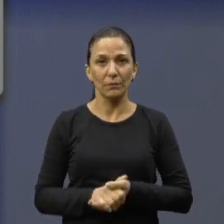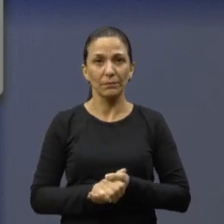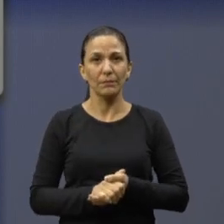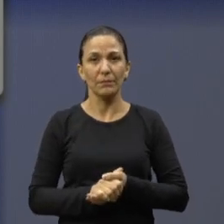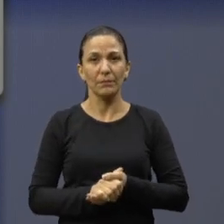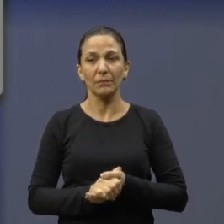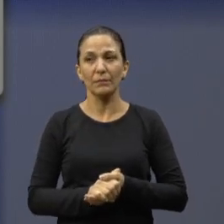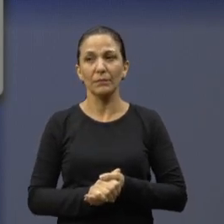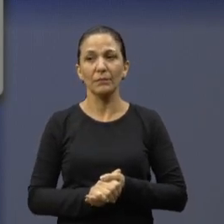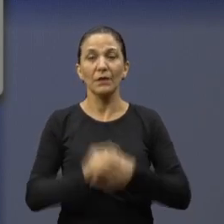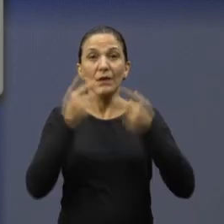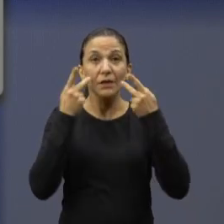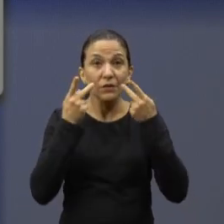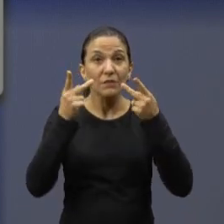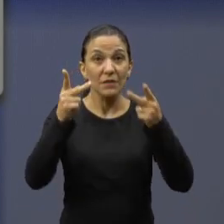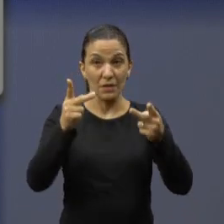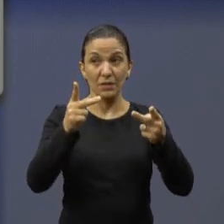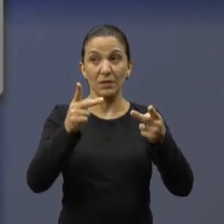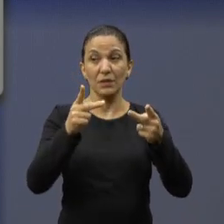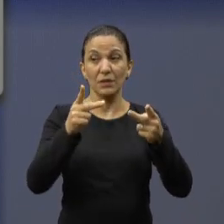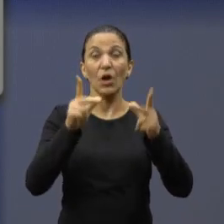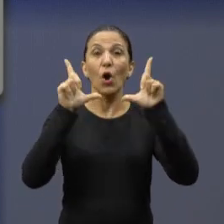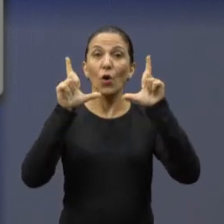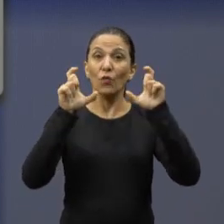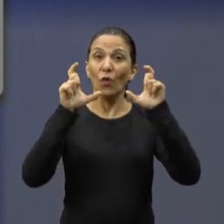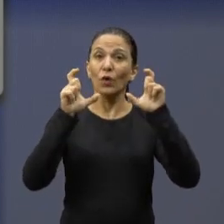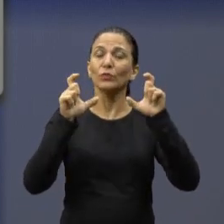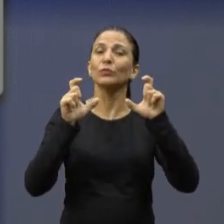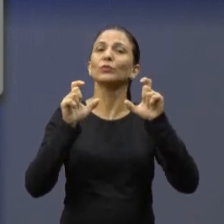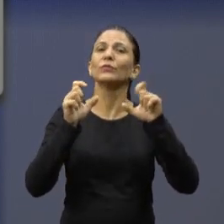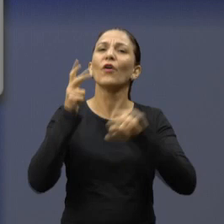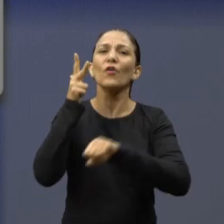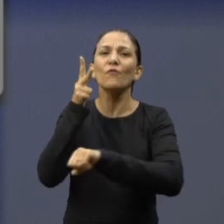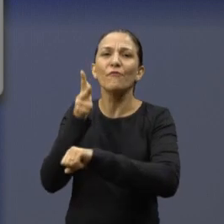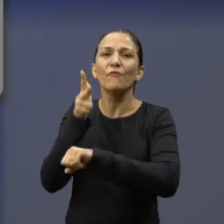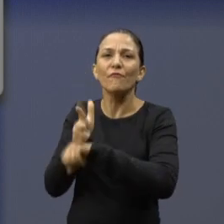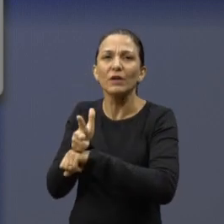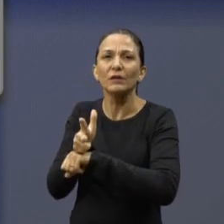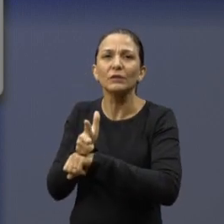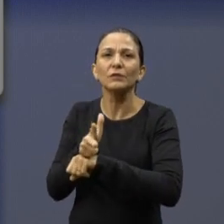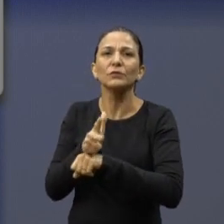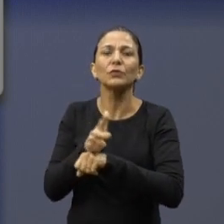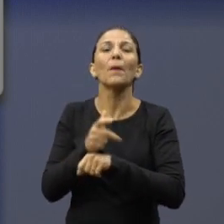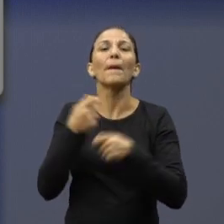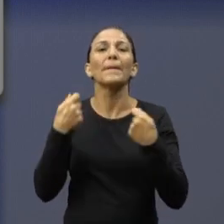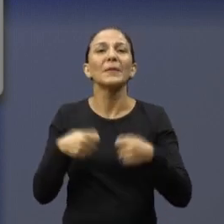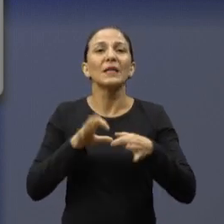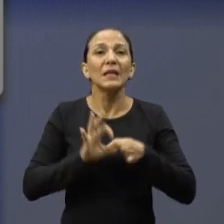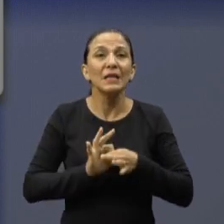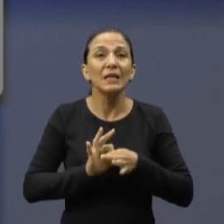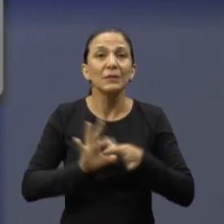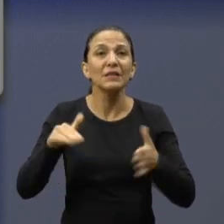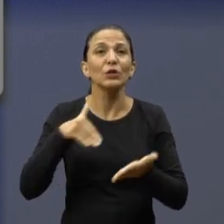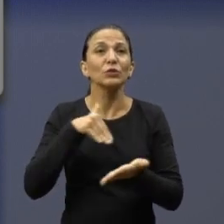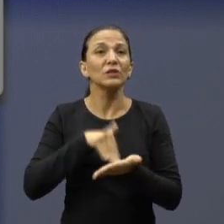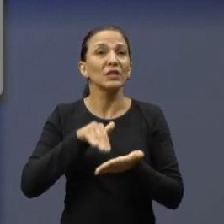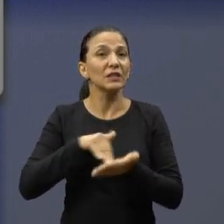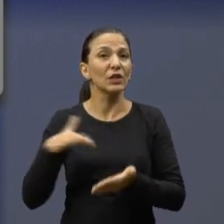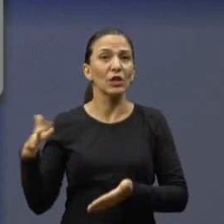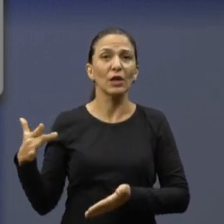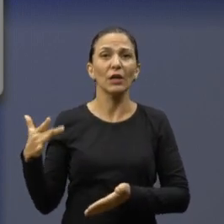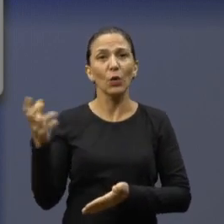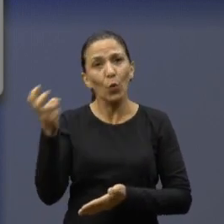visitações, fotos ou imagens, deverão ter autorização da Secretaria da Cultura.